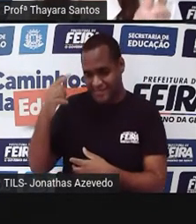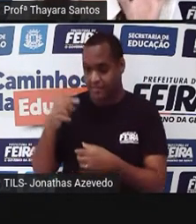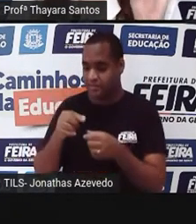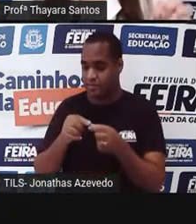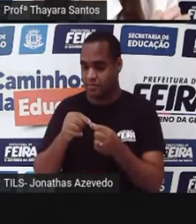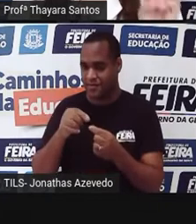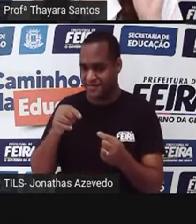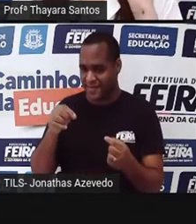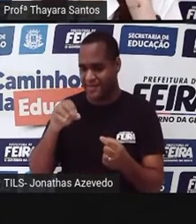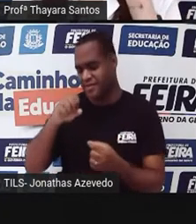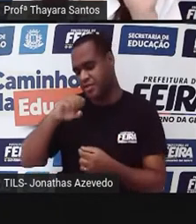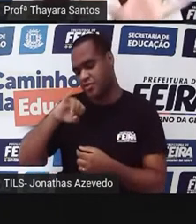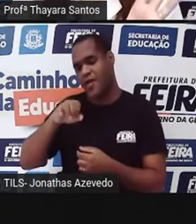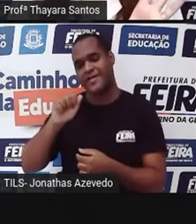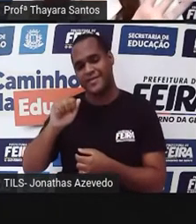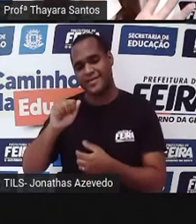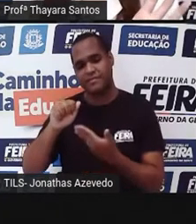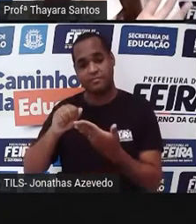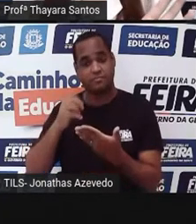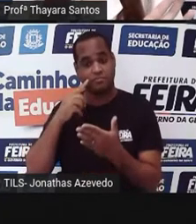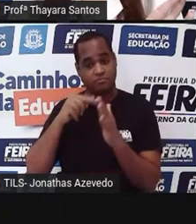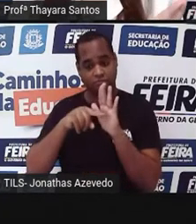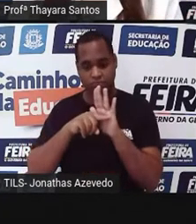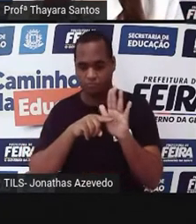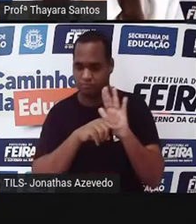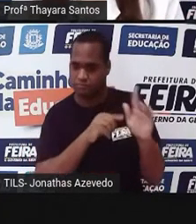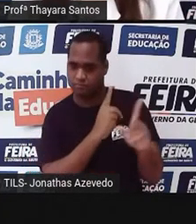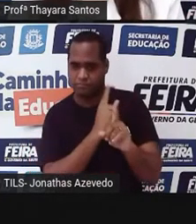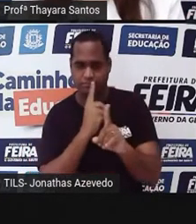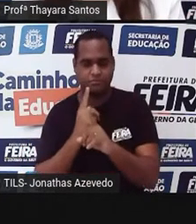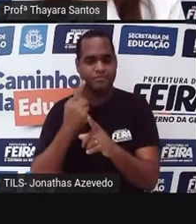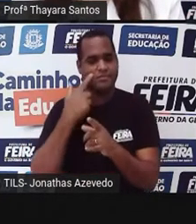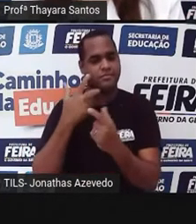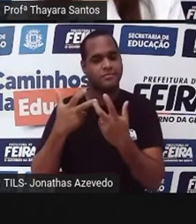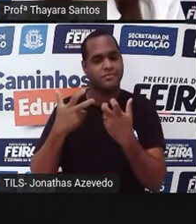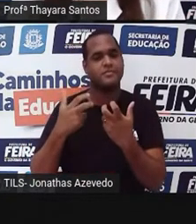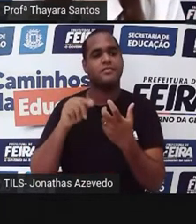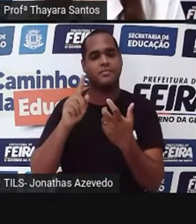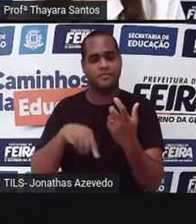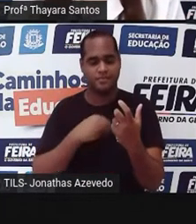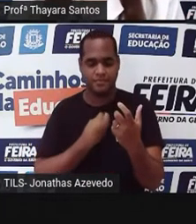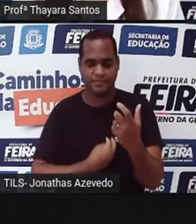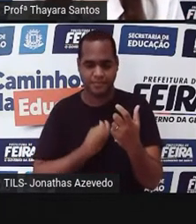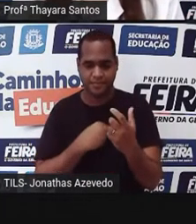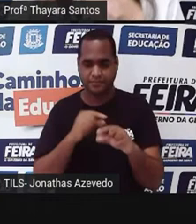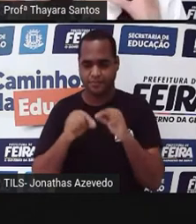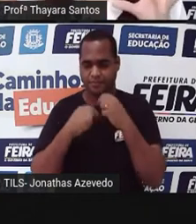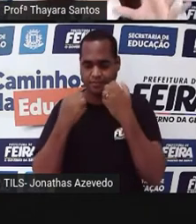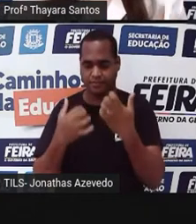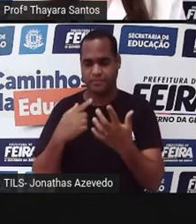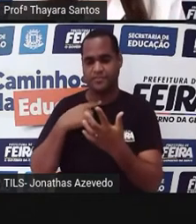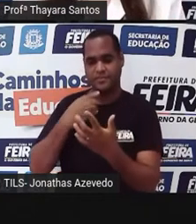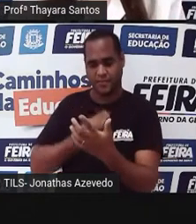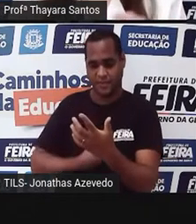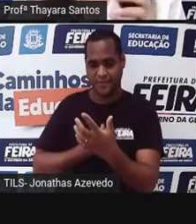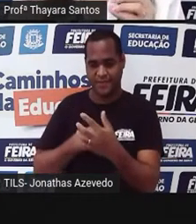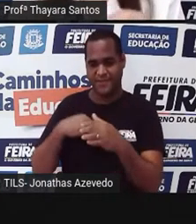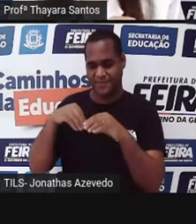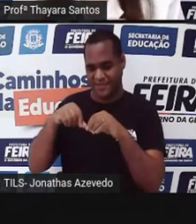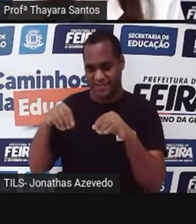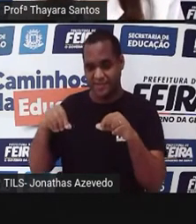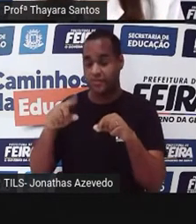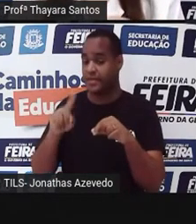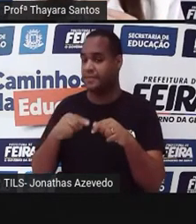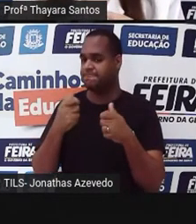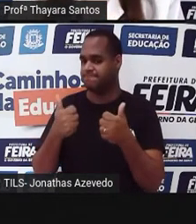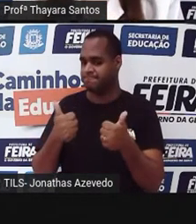transgênico por quê? O que é que os pesquisadores observaram? Que existia uma bactéria que vivia no solo, que ela